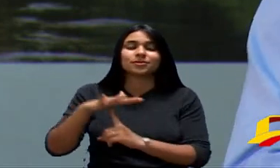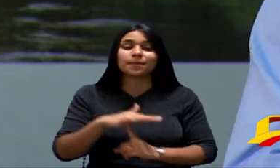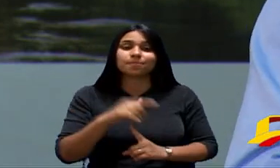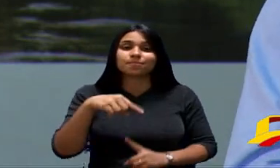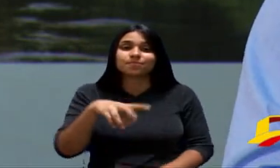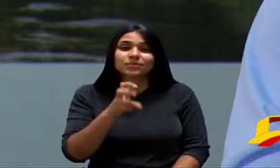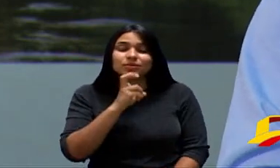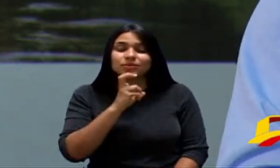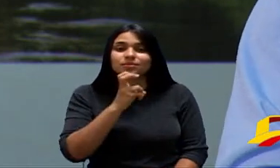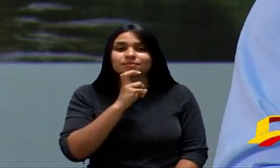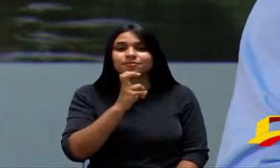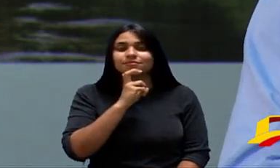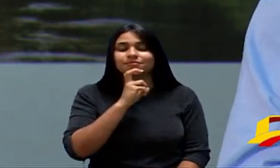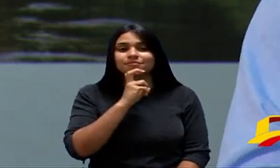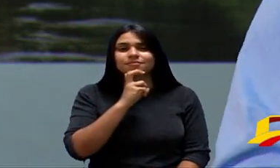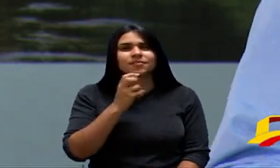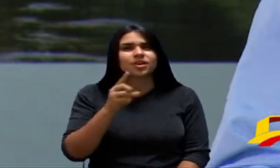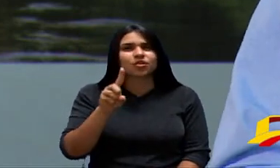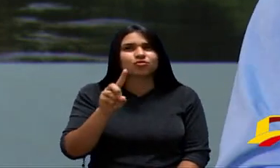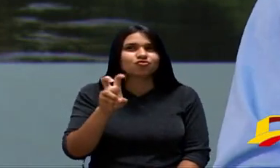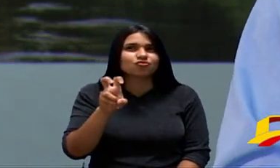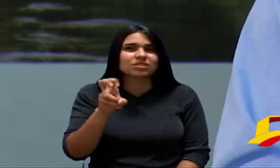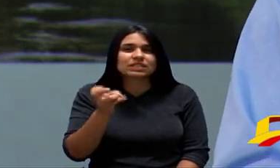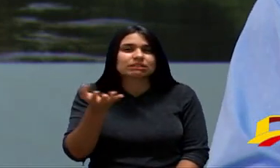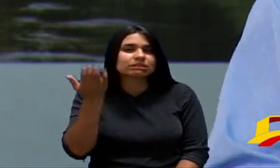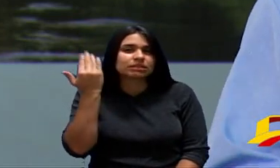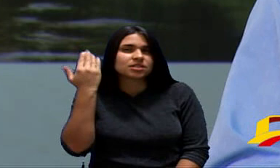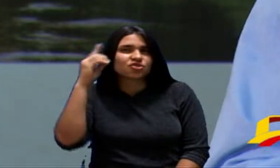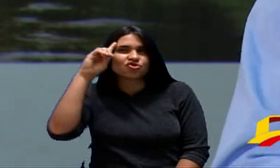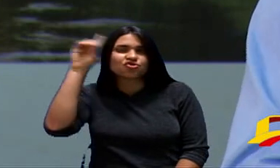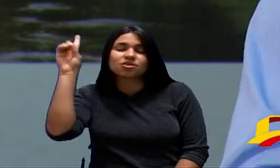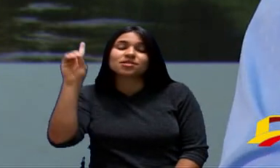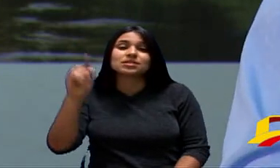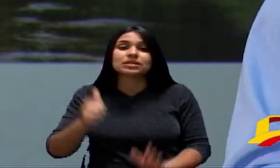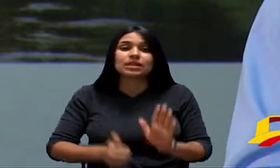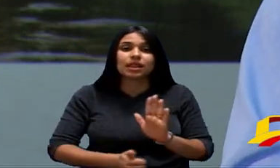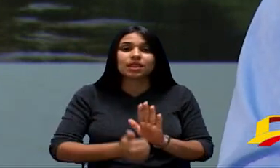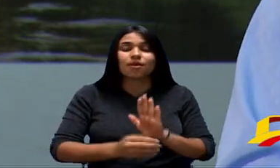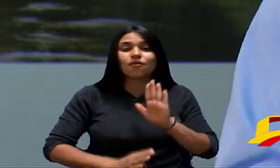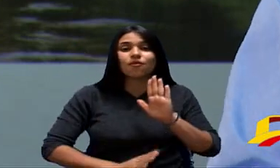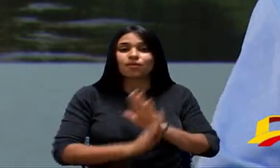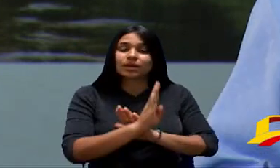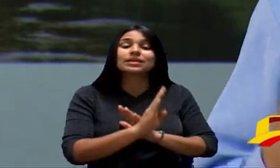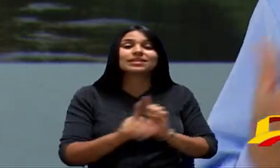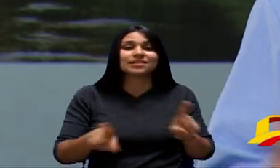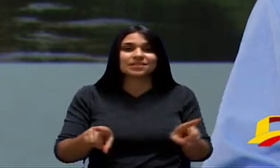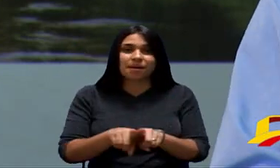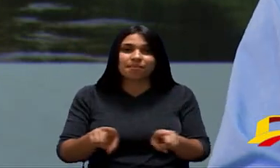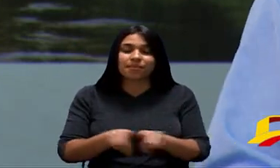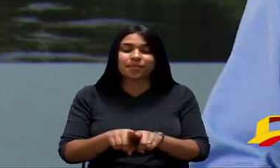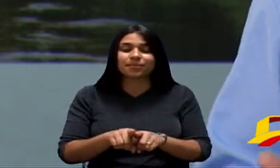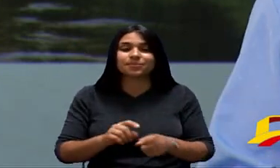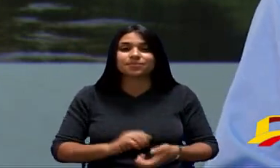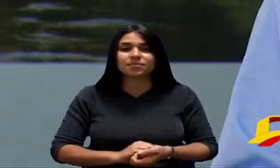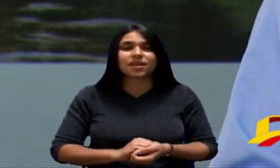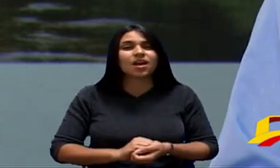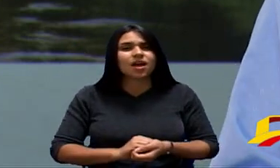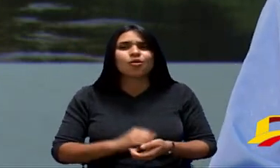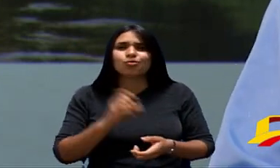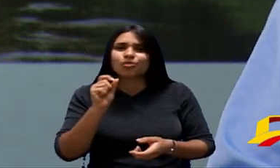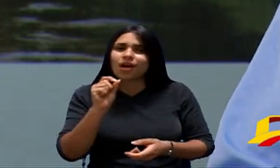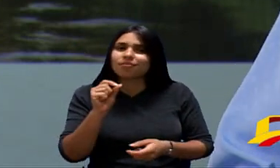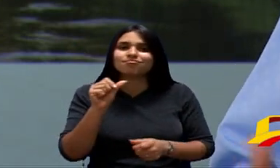Sorocaba E Agora Uns 15 Dias Atrás Foi Sancionada Uma Nova Lei Para Eles Também E Gerando E